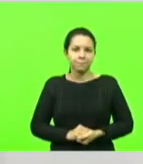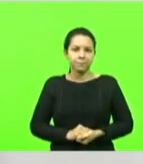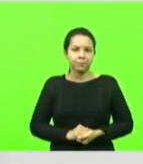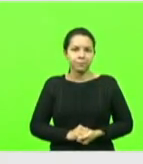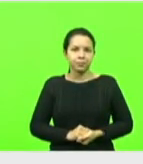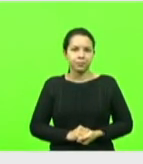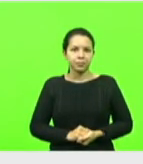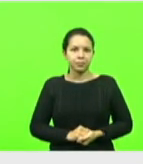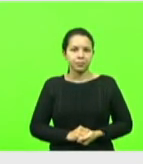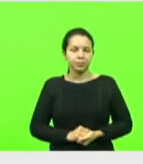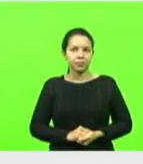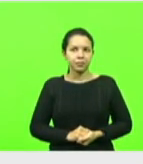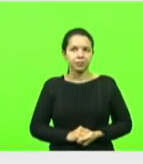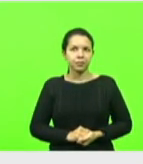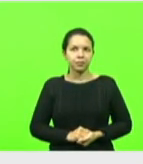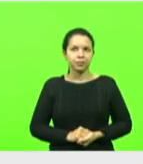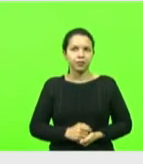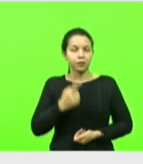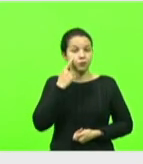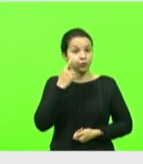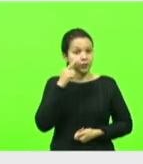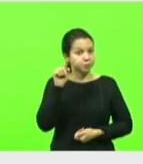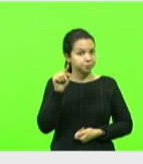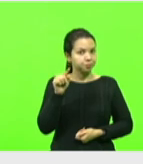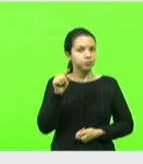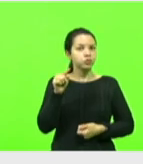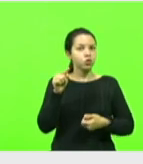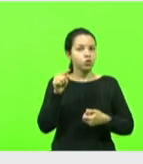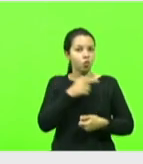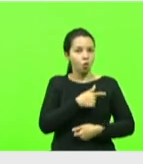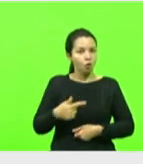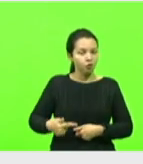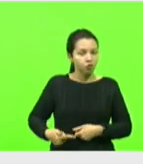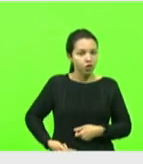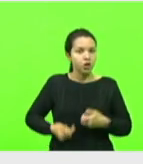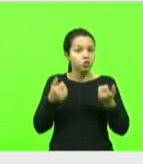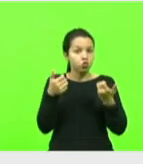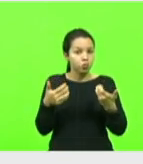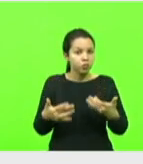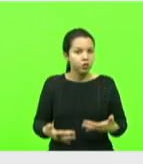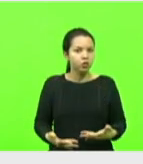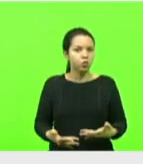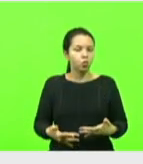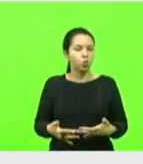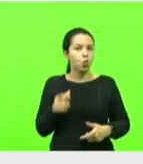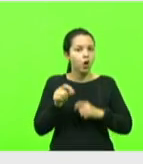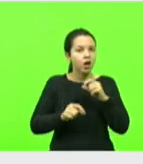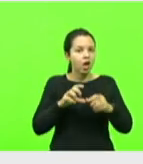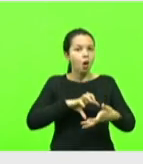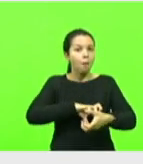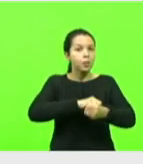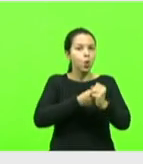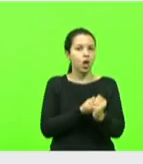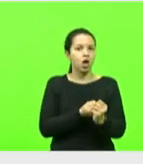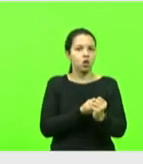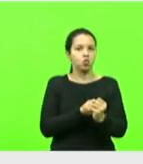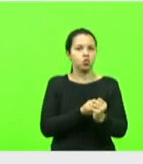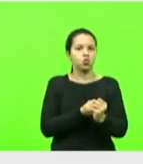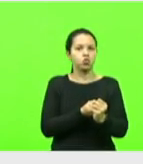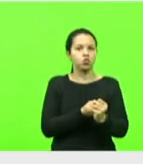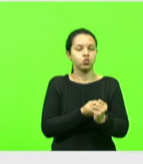A imagem 2. Olha lá o que o governo diz que é o bloqueio do dinheiro no site.